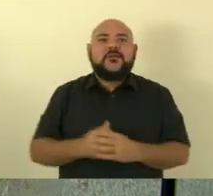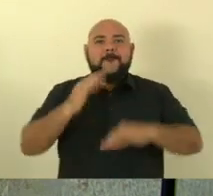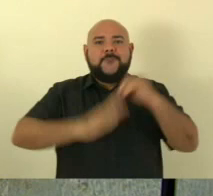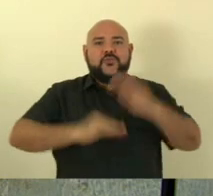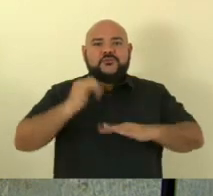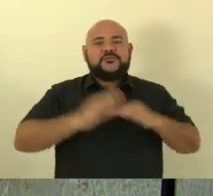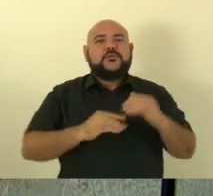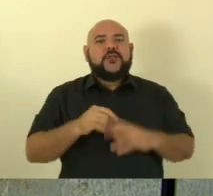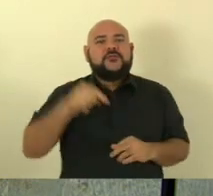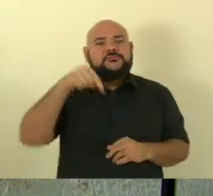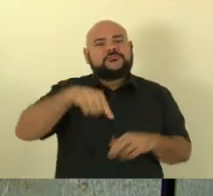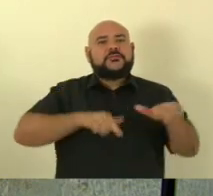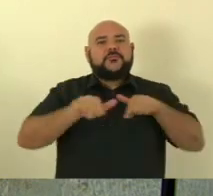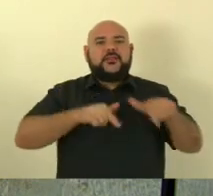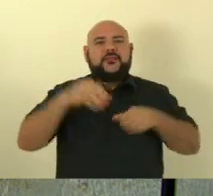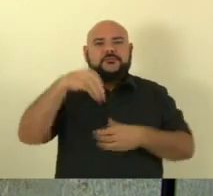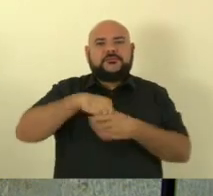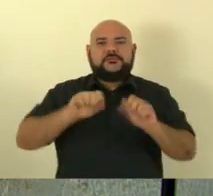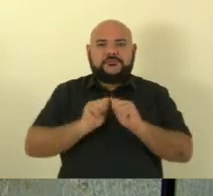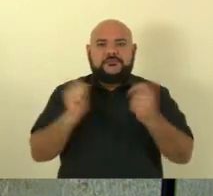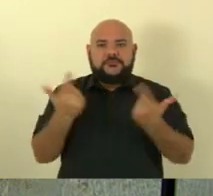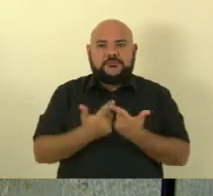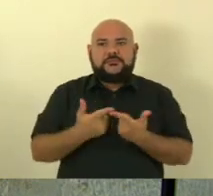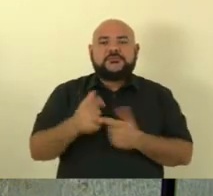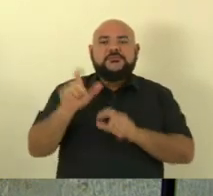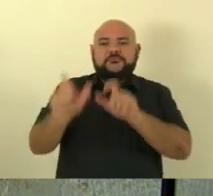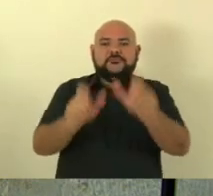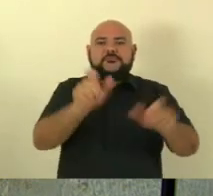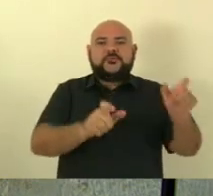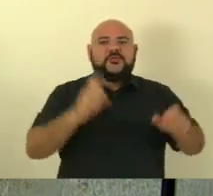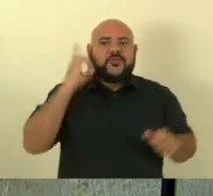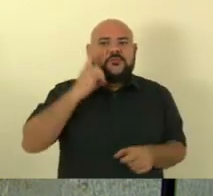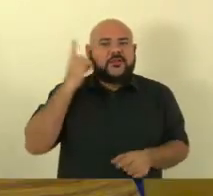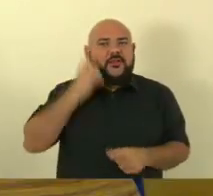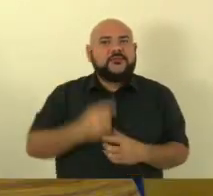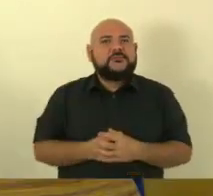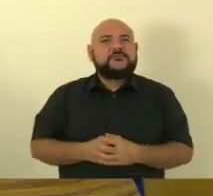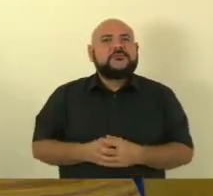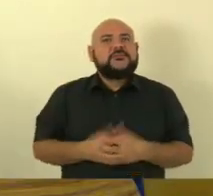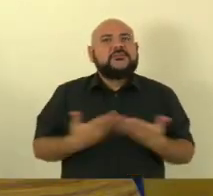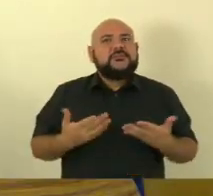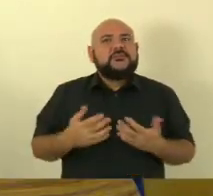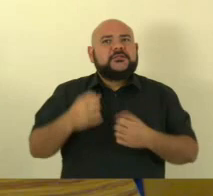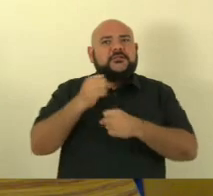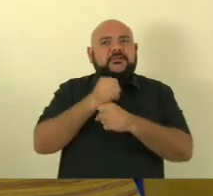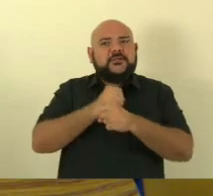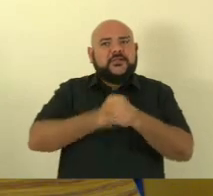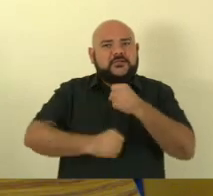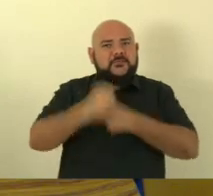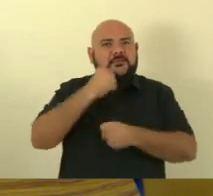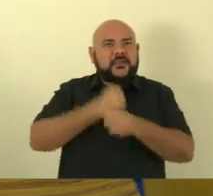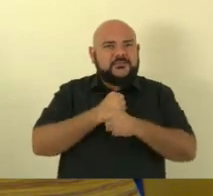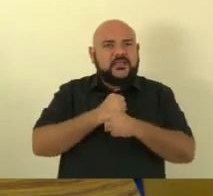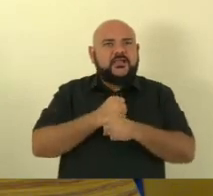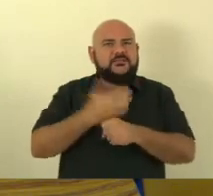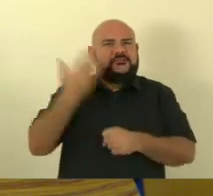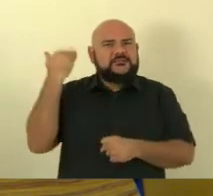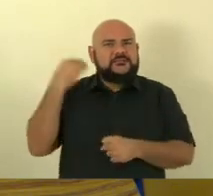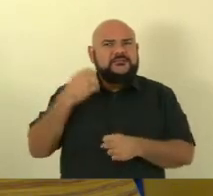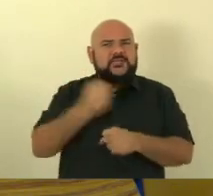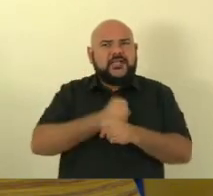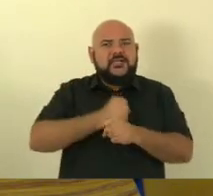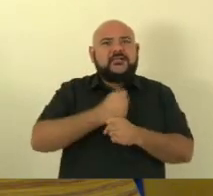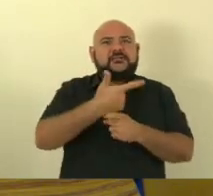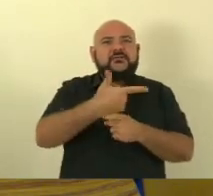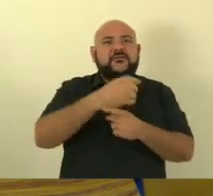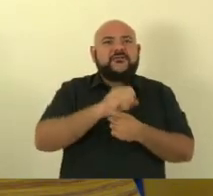e é muito engraçado que ano passado desde 2021 ali mais ou menos a gente passou